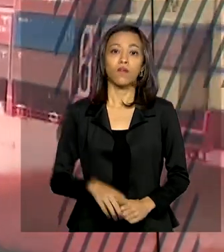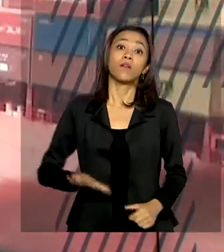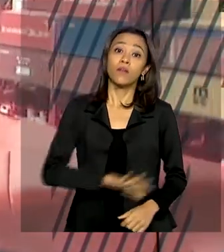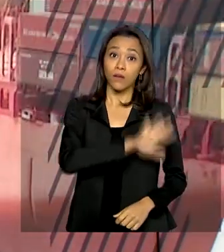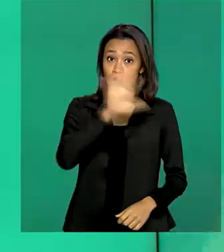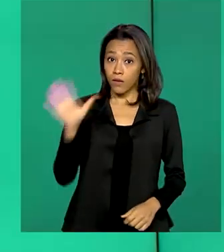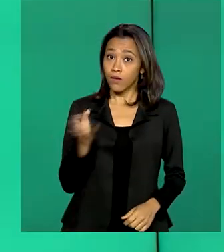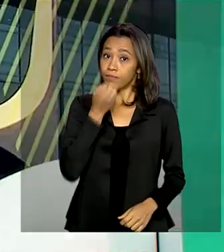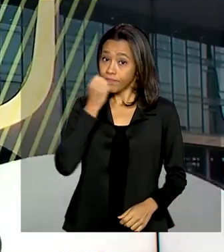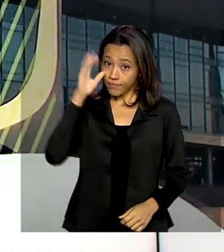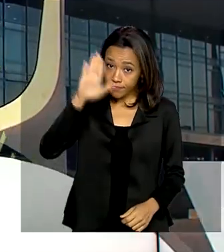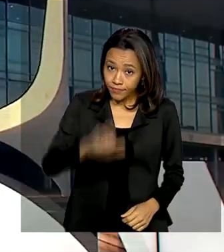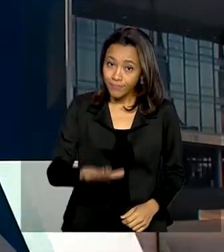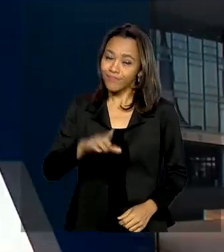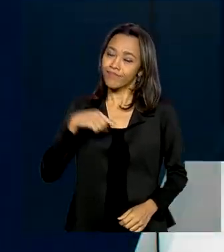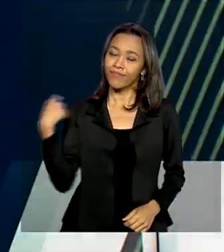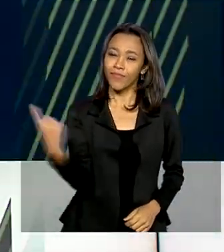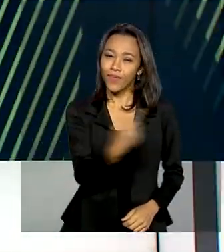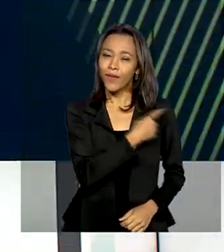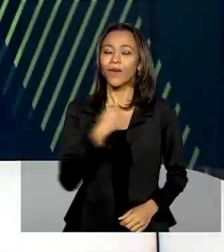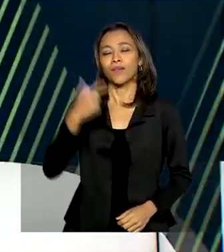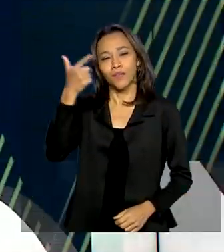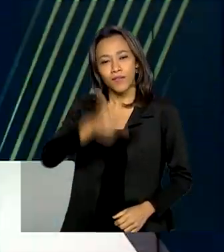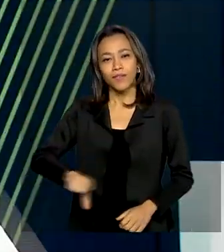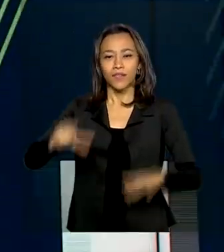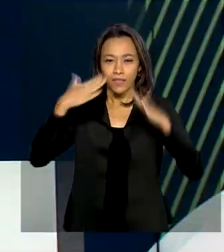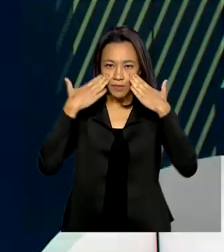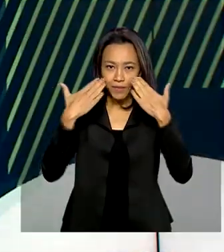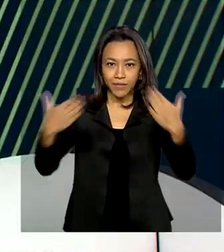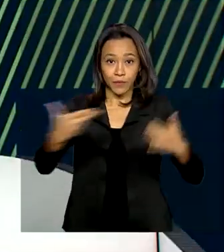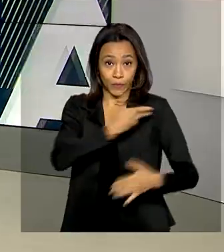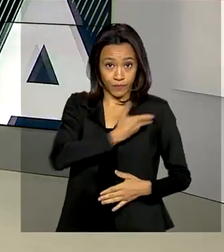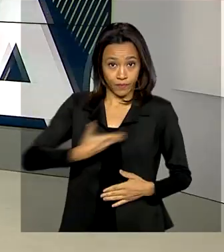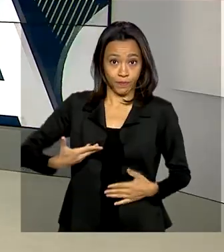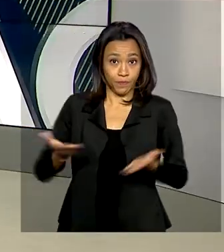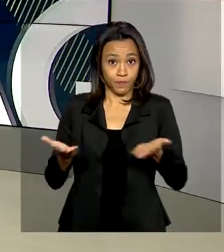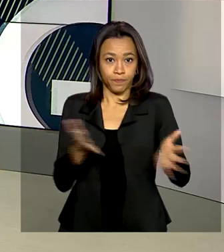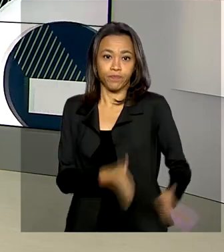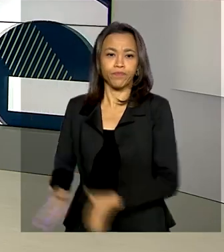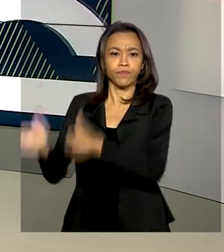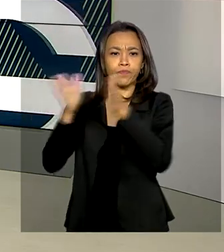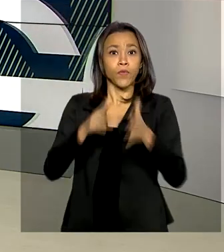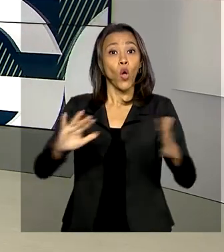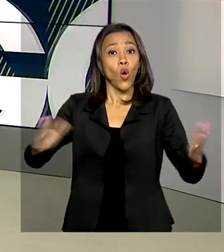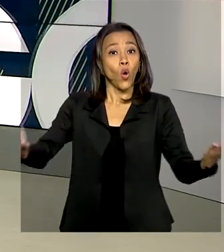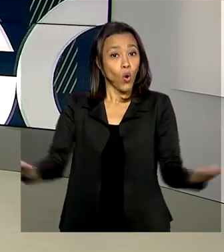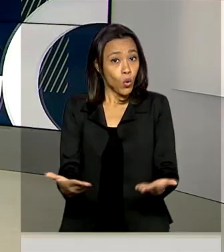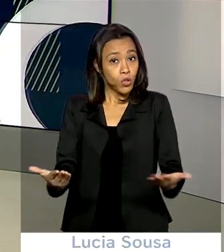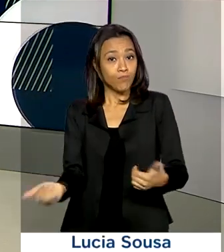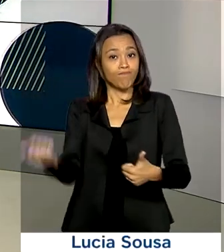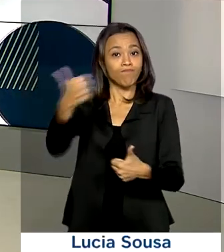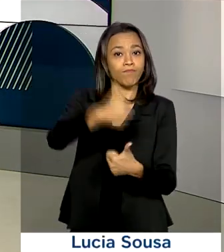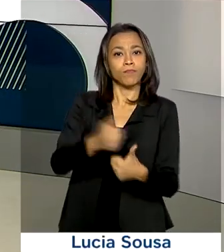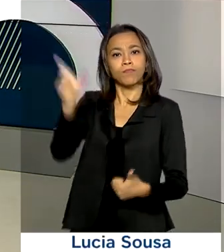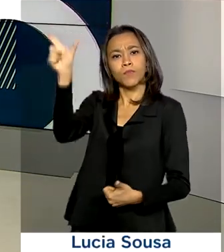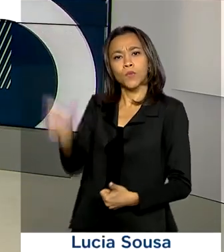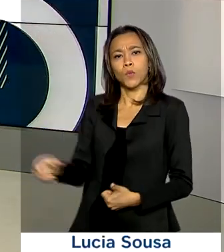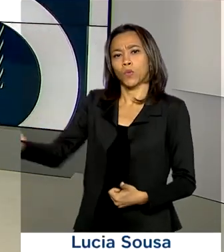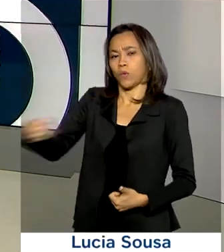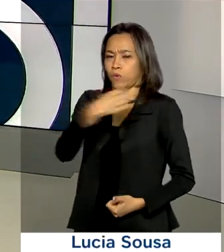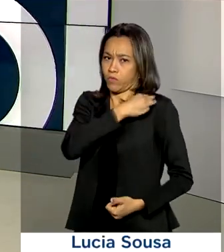Olá, boa tarde. Estamos de volta com mais uma edição do Governo Agora. Tomou posse hoje o novo ministro da Saúde,